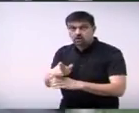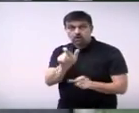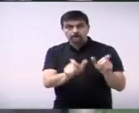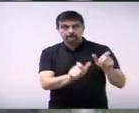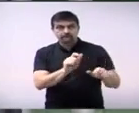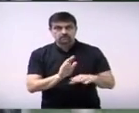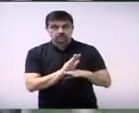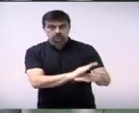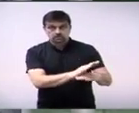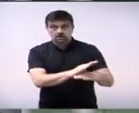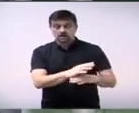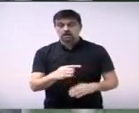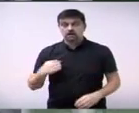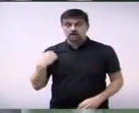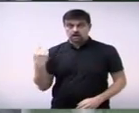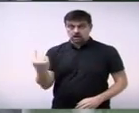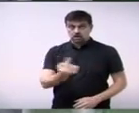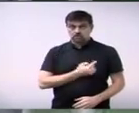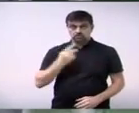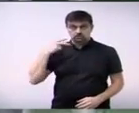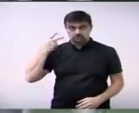de Vereadores e aquele